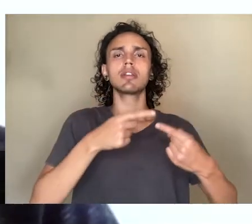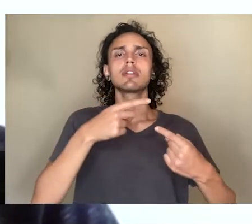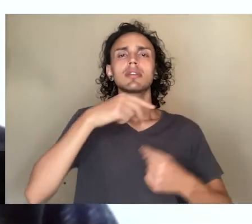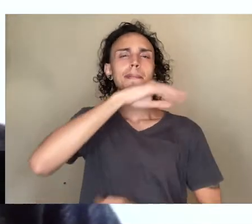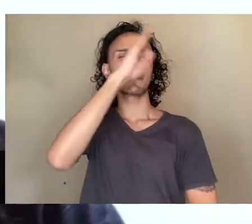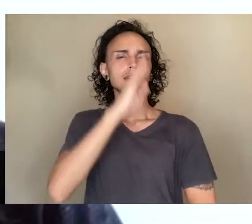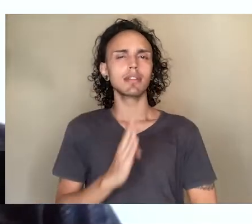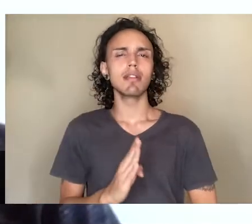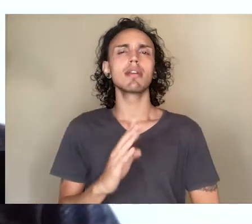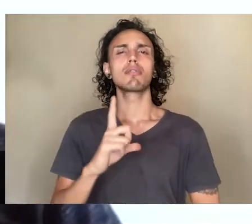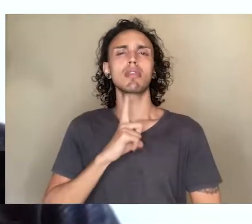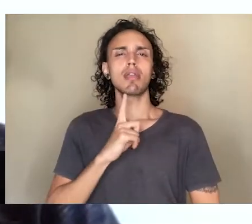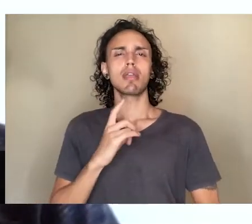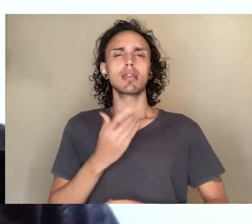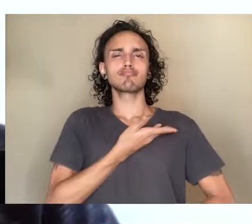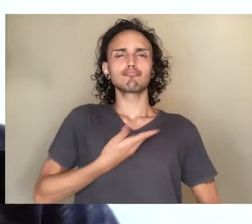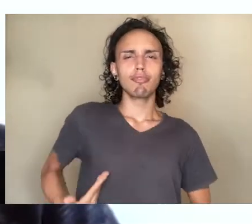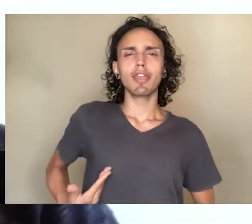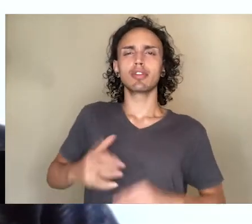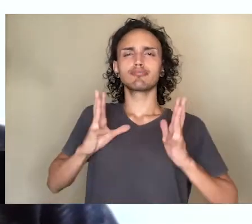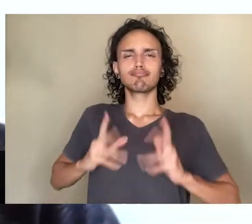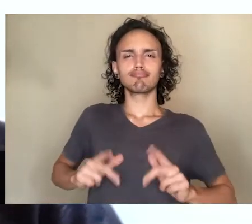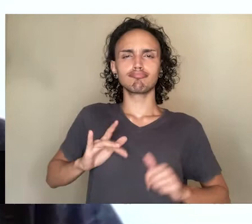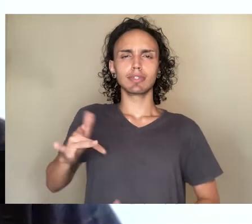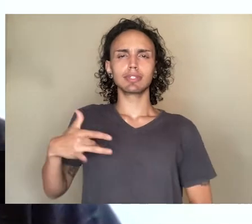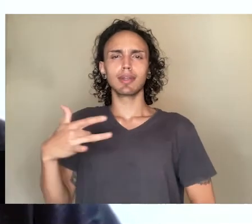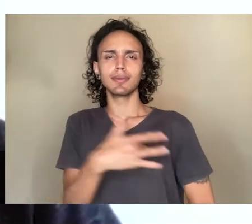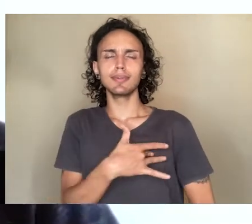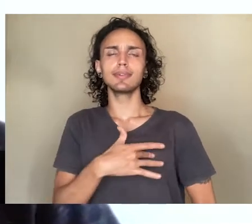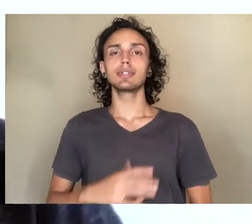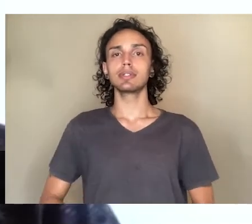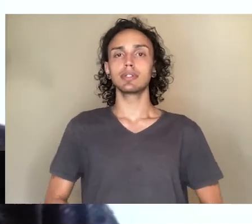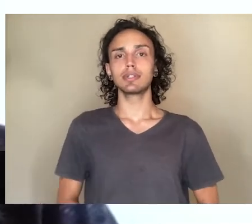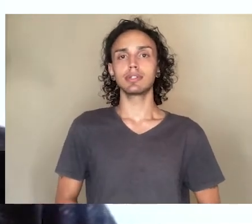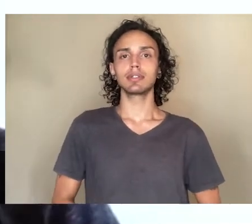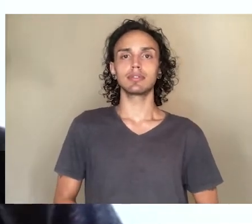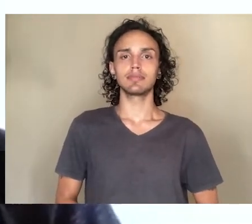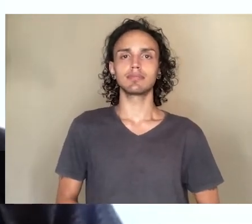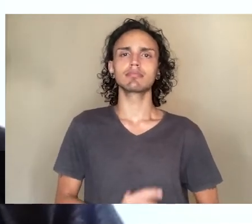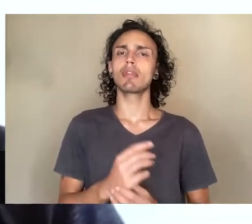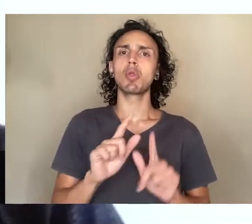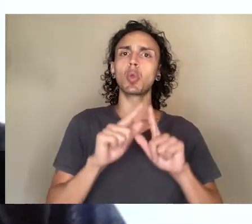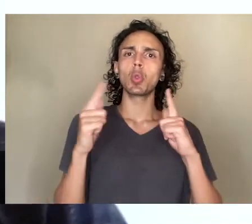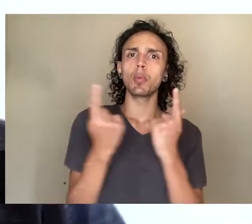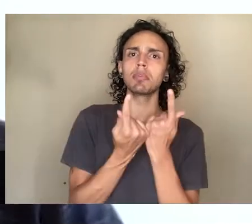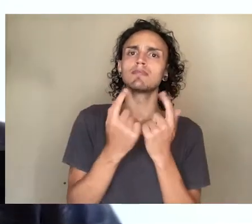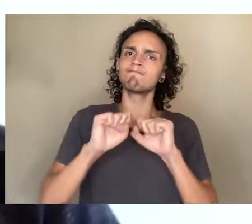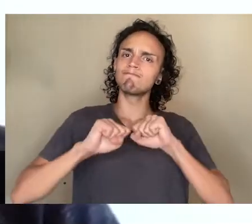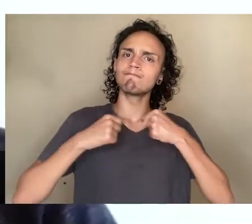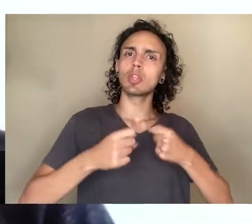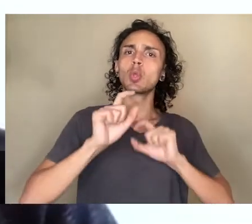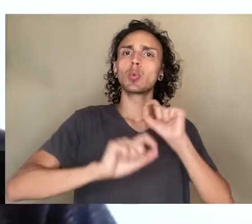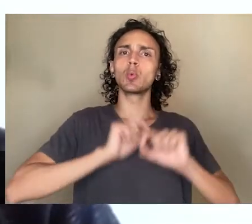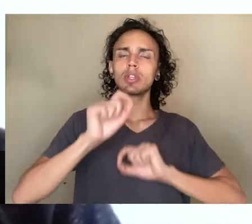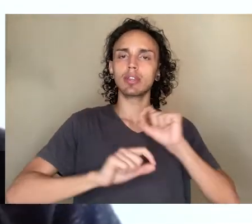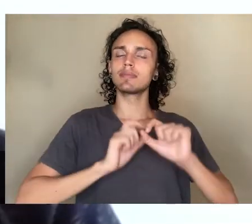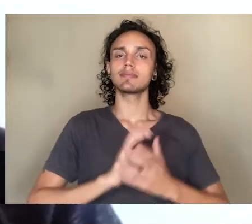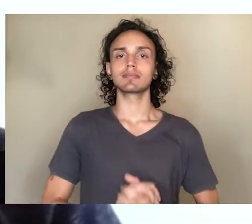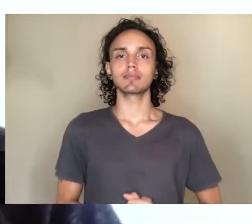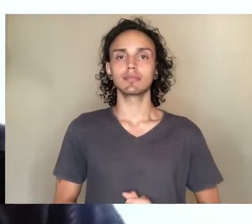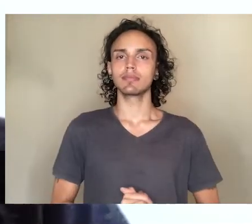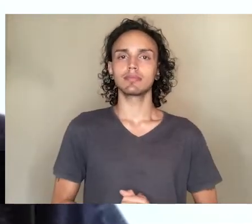autoridades sanitárias e também canais da mídia tradicional. O esforço desses grupos, dessas comunidades, é justamente